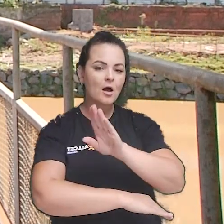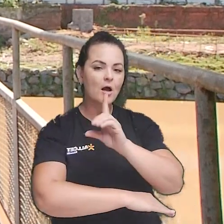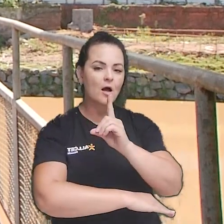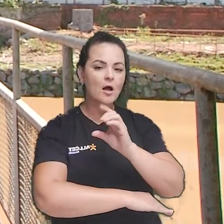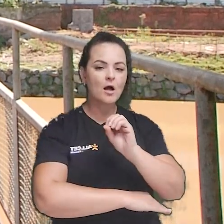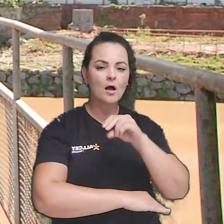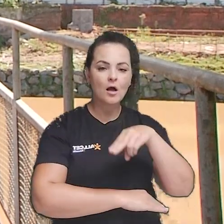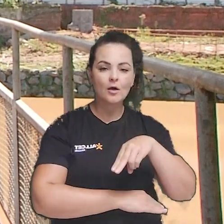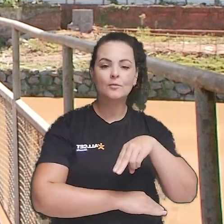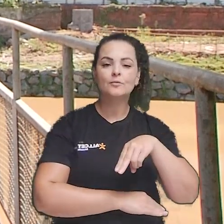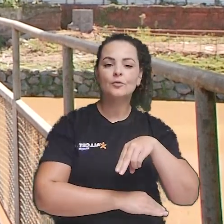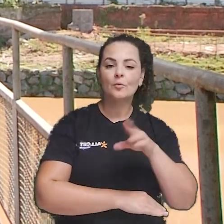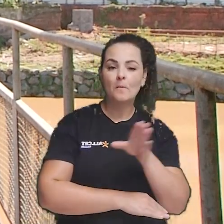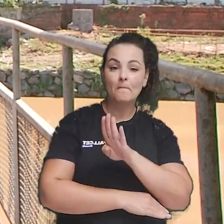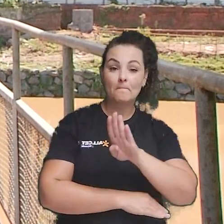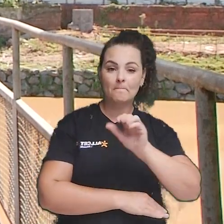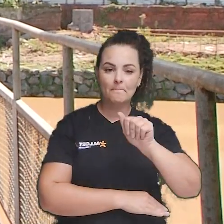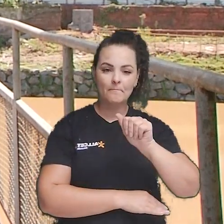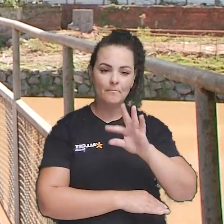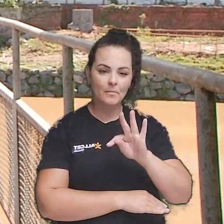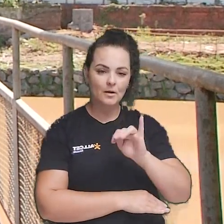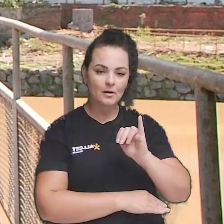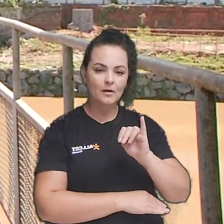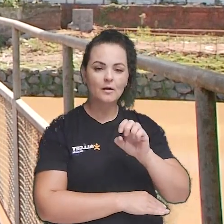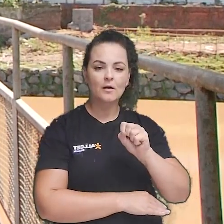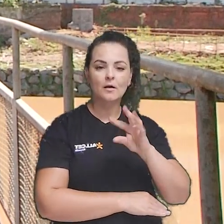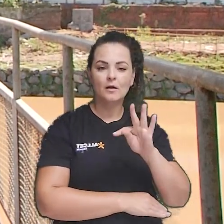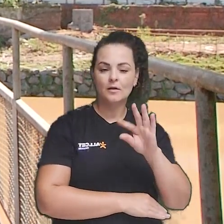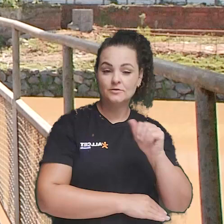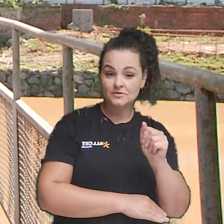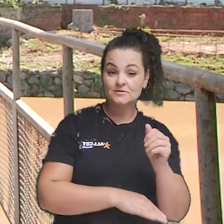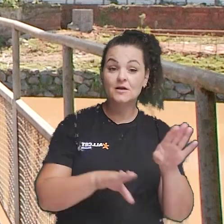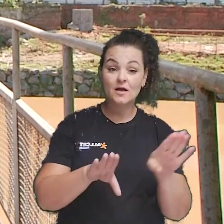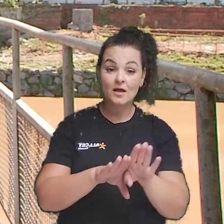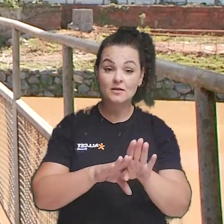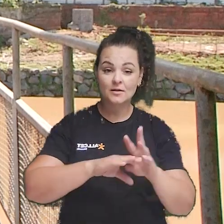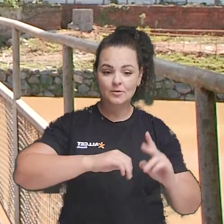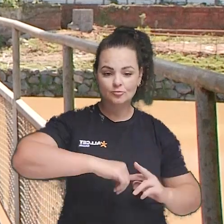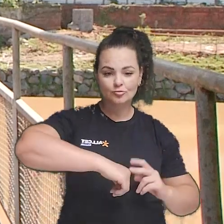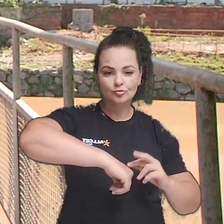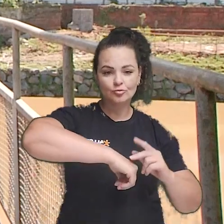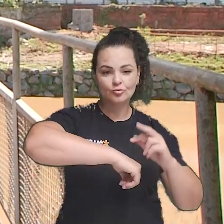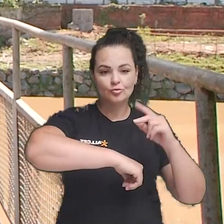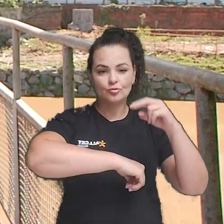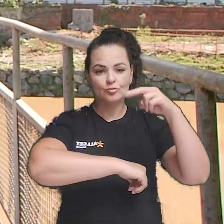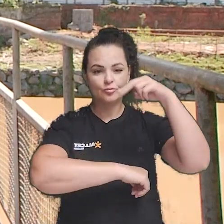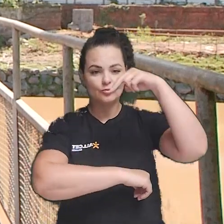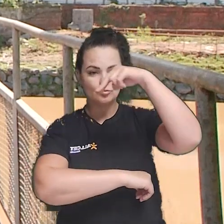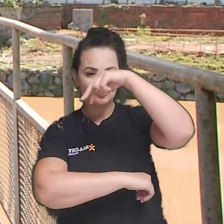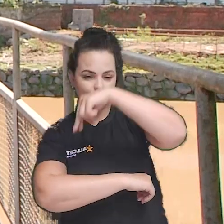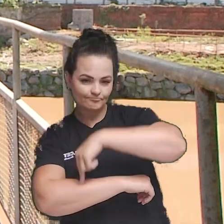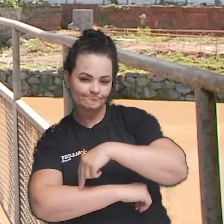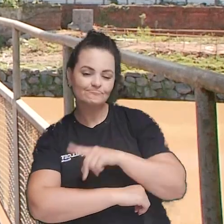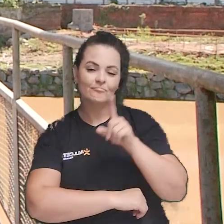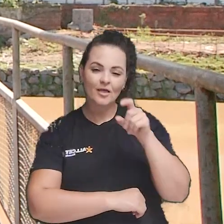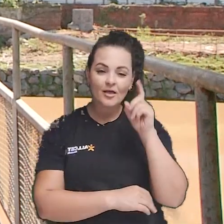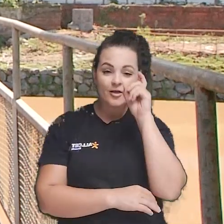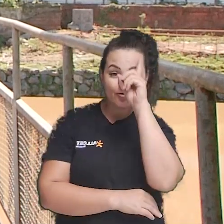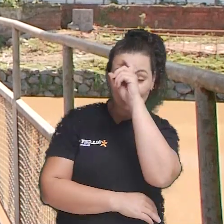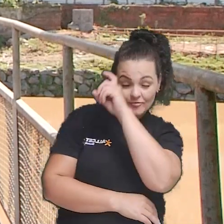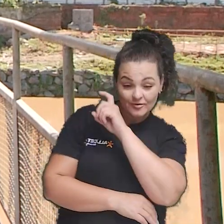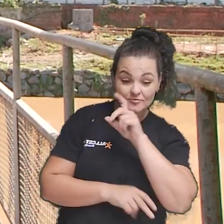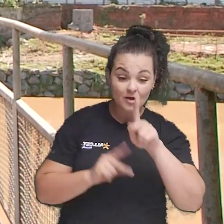passarelas podem ser um desafio diário para muitos munícipes. Pensando nisso, a Câmara de Vereadores de Jaraguá do Sul